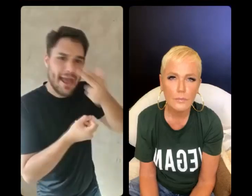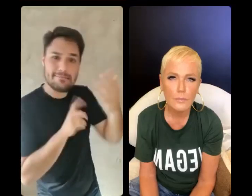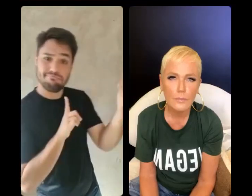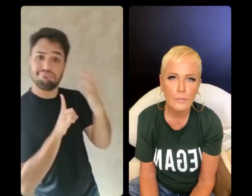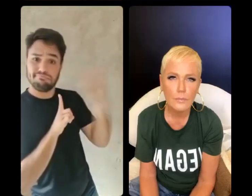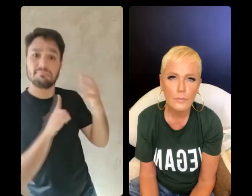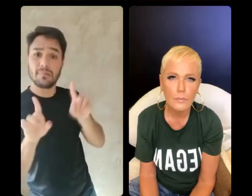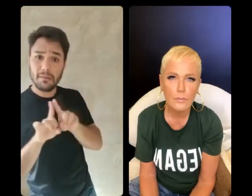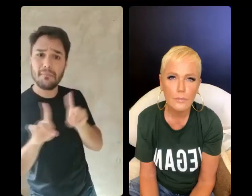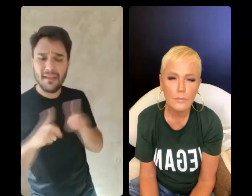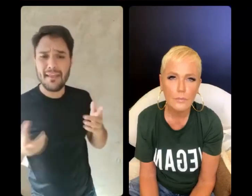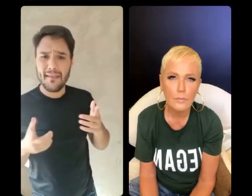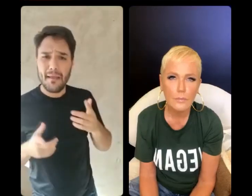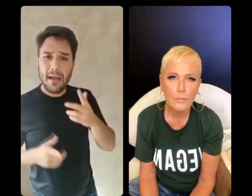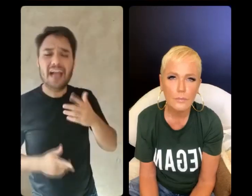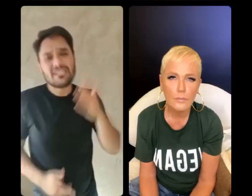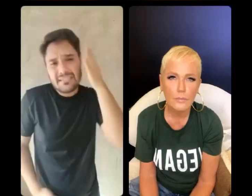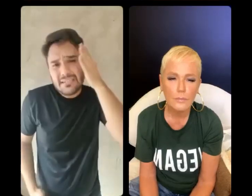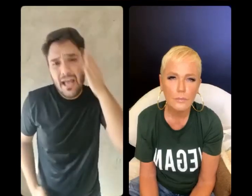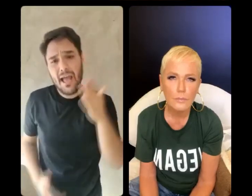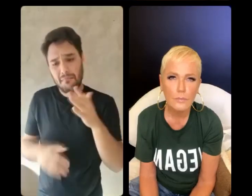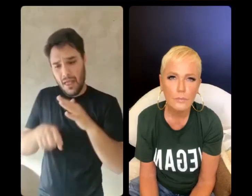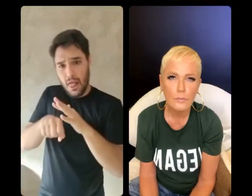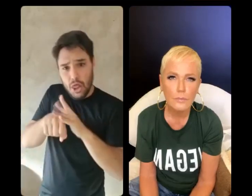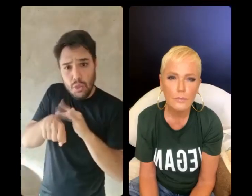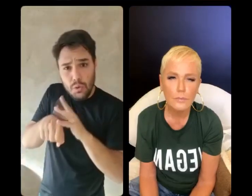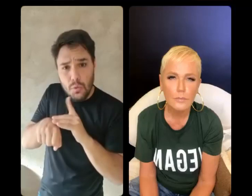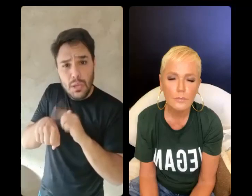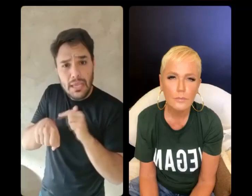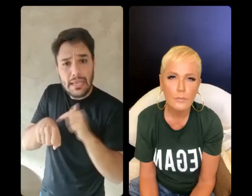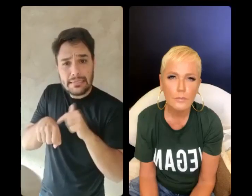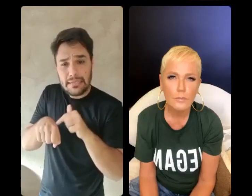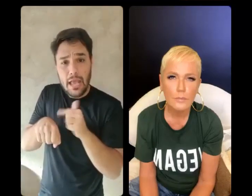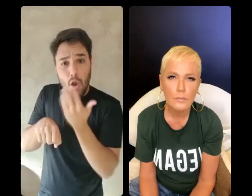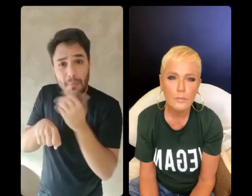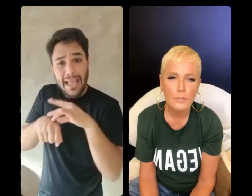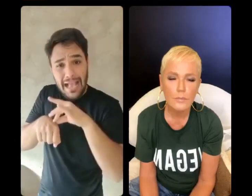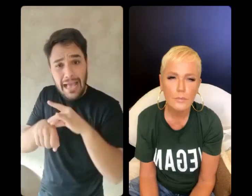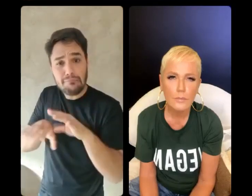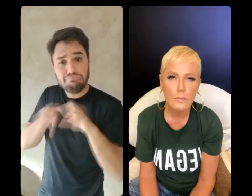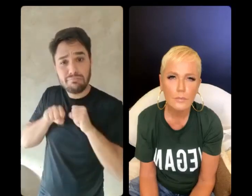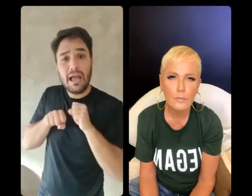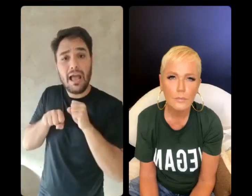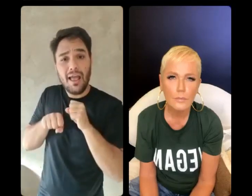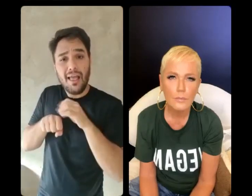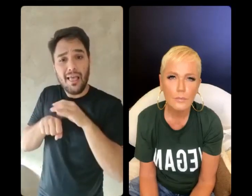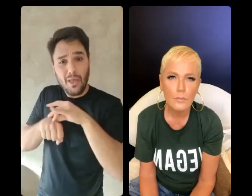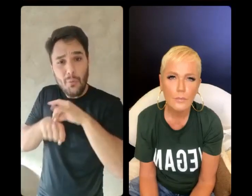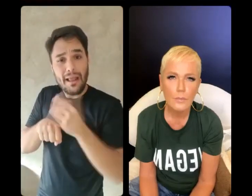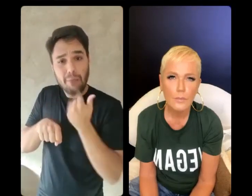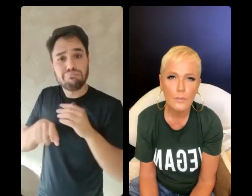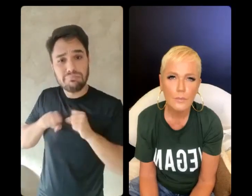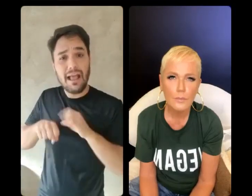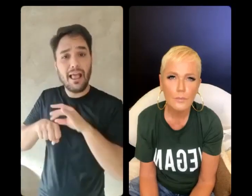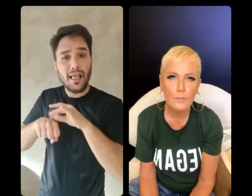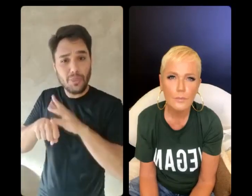a gente sabe das doenças que estão associadas, estão associadas ao consumo de carne, mas mesmo assim, a gente vê a